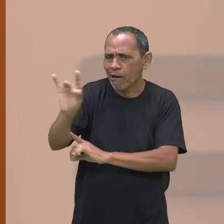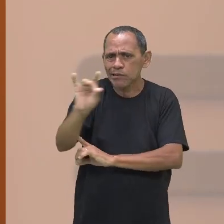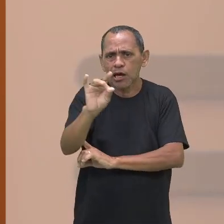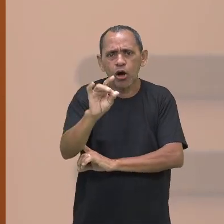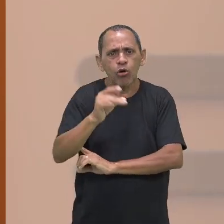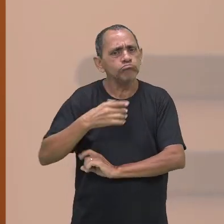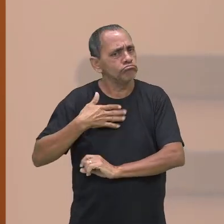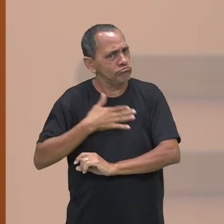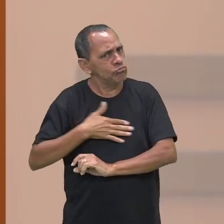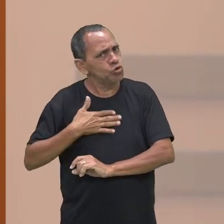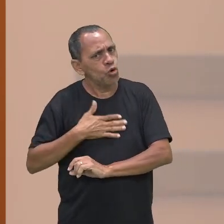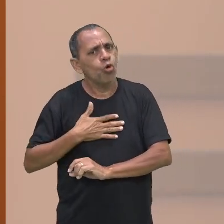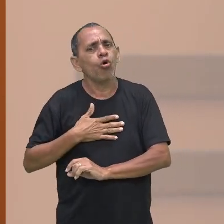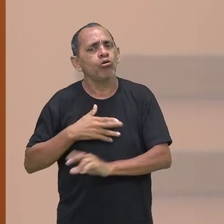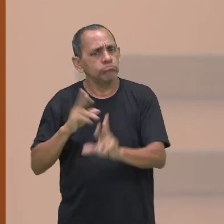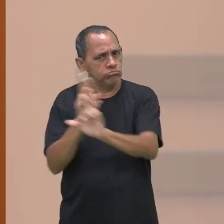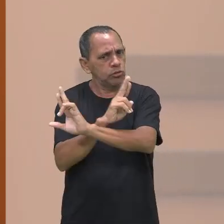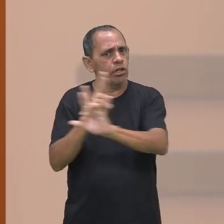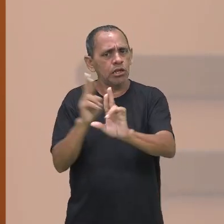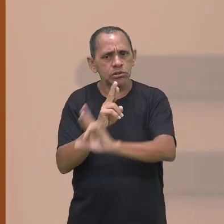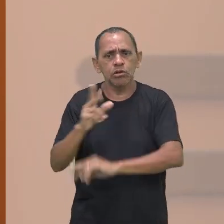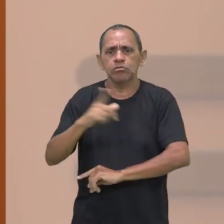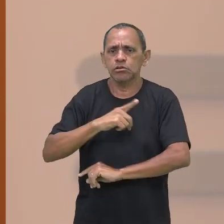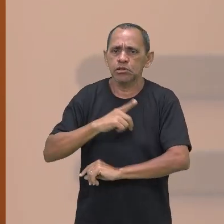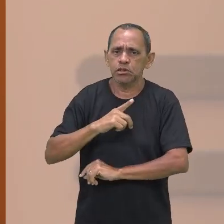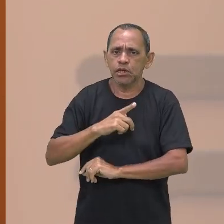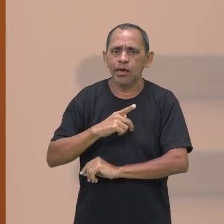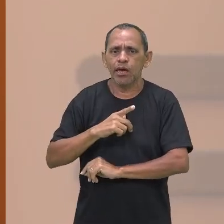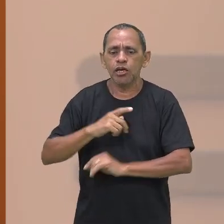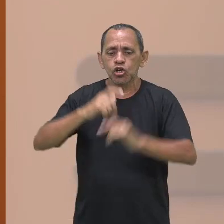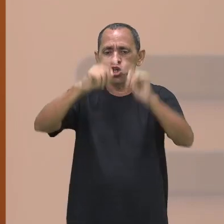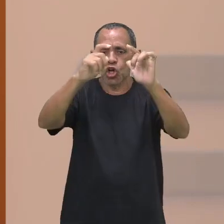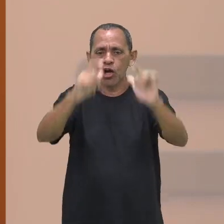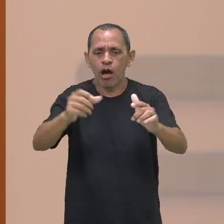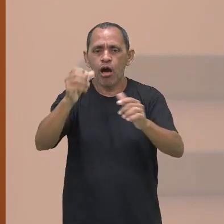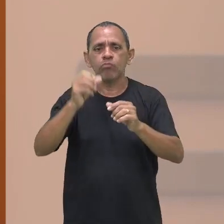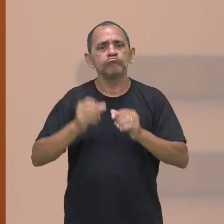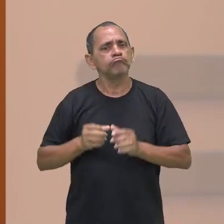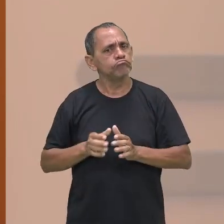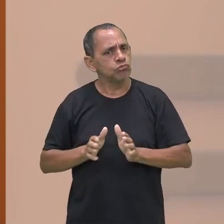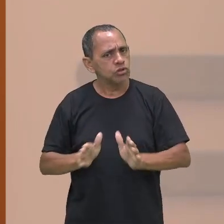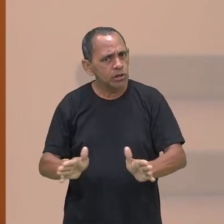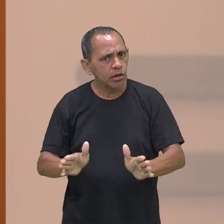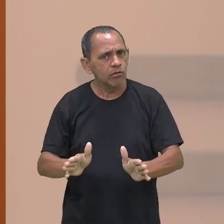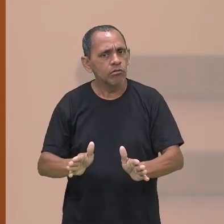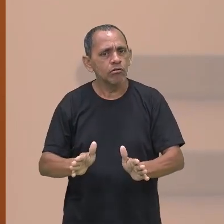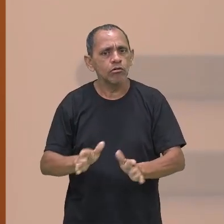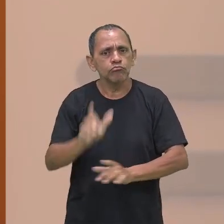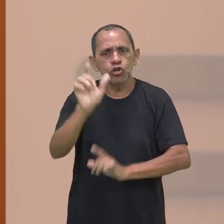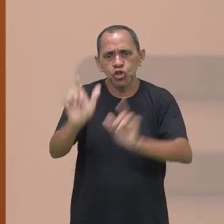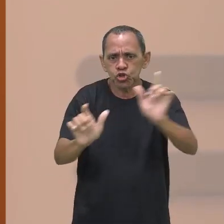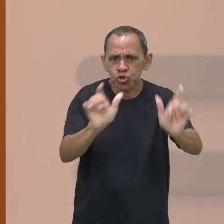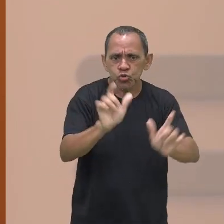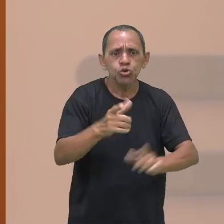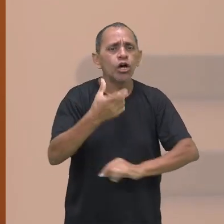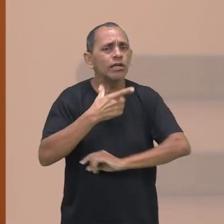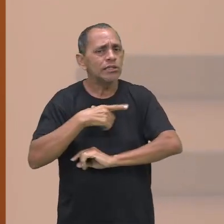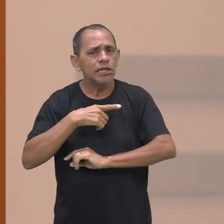que está relacionado àquele local de origem onde nasceu, vamos ter aí essa